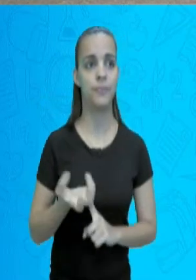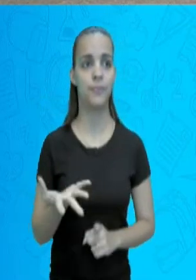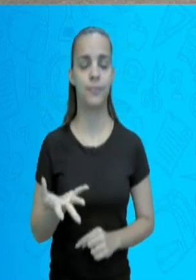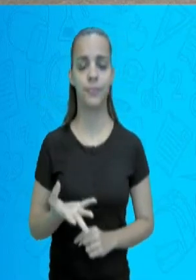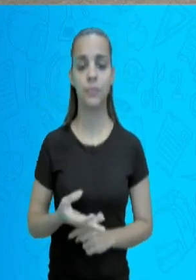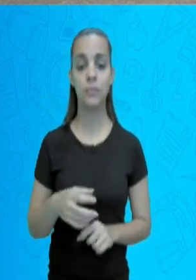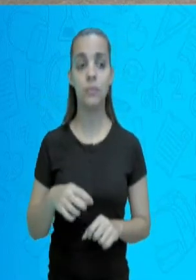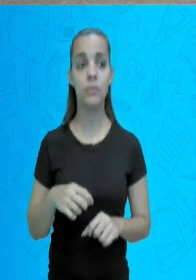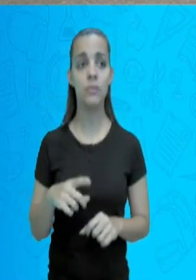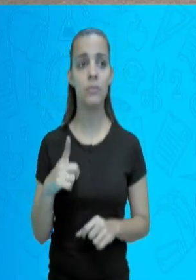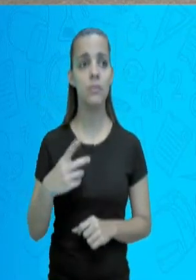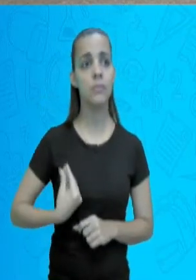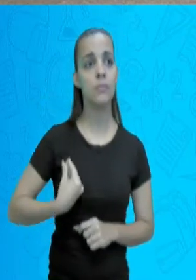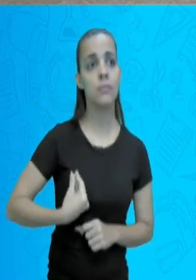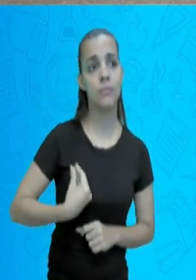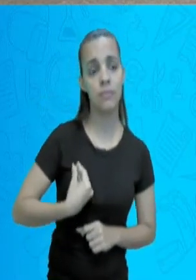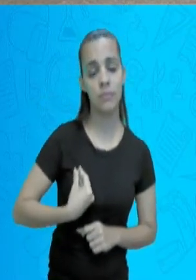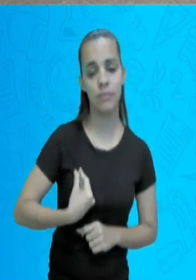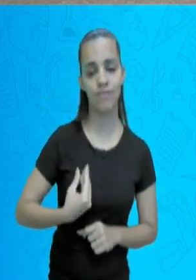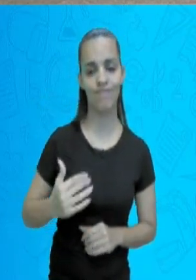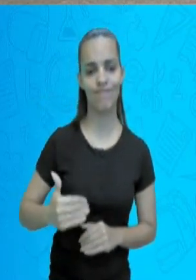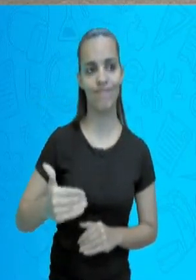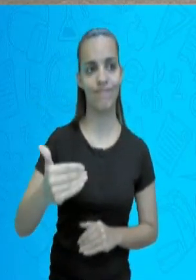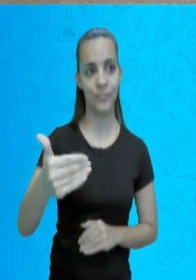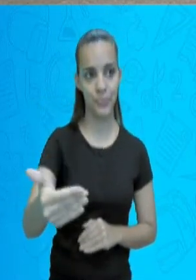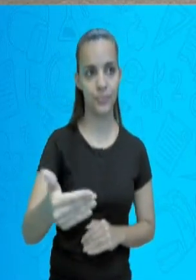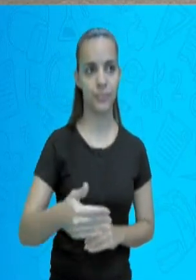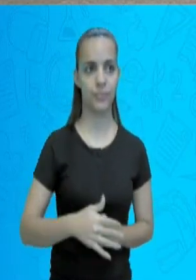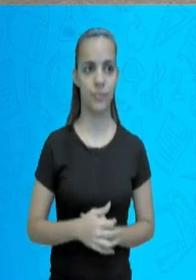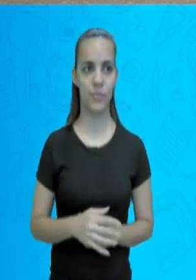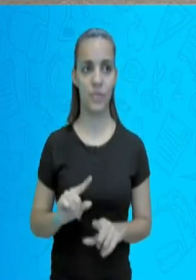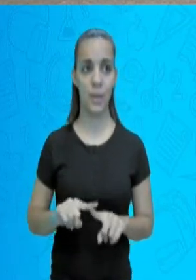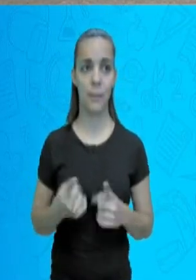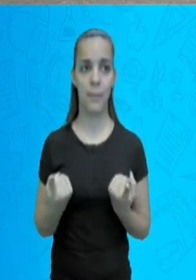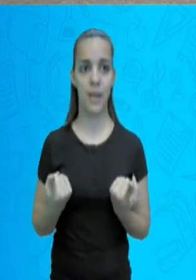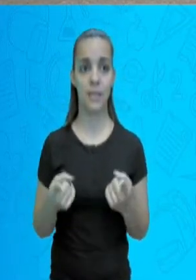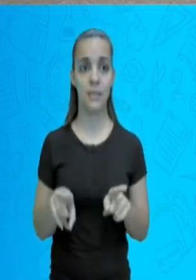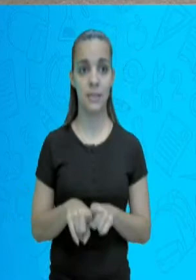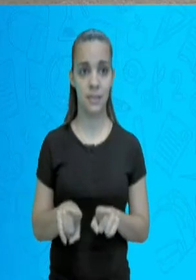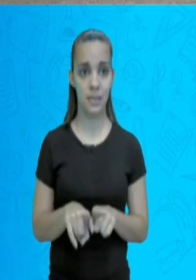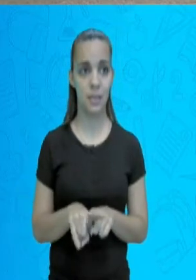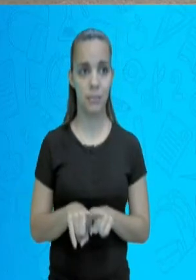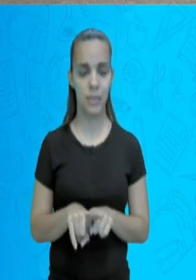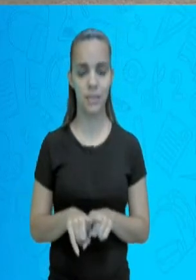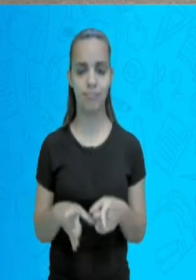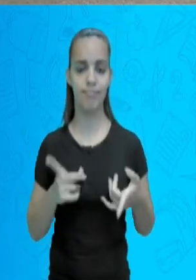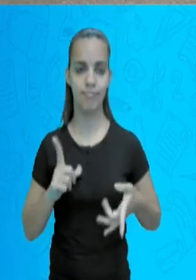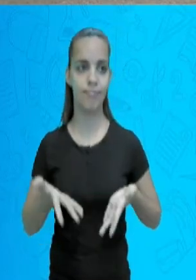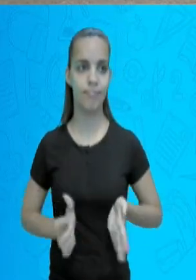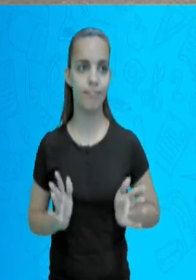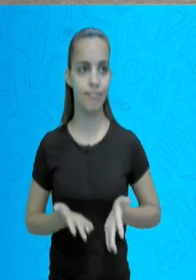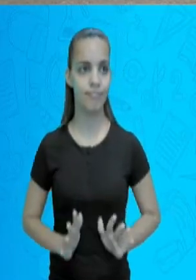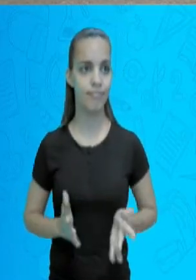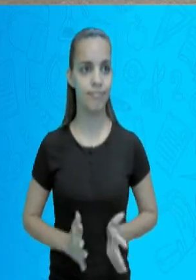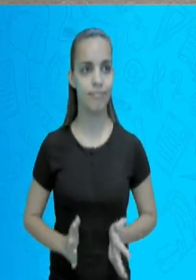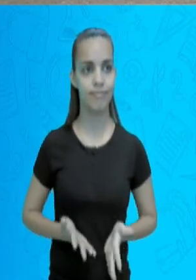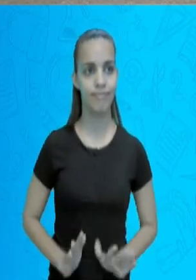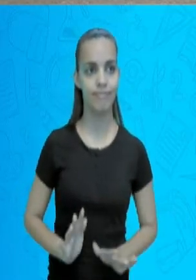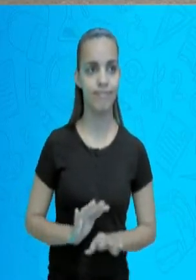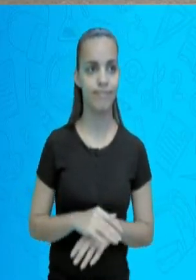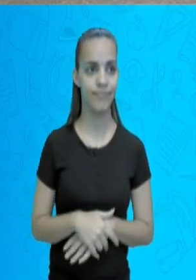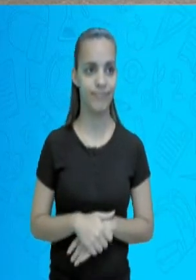mais, mas ela também está gerando filhos. E isso é